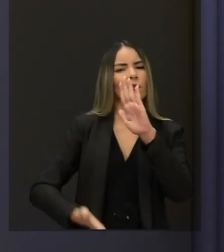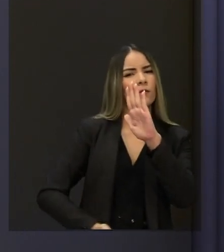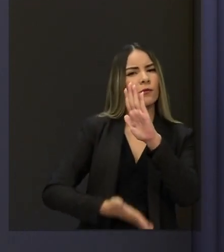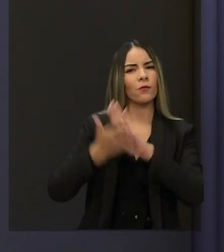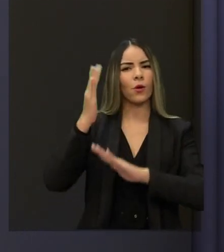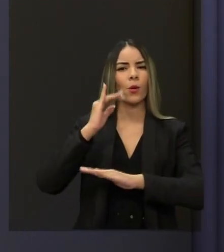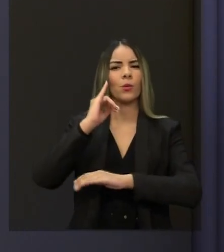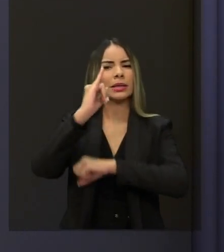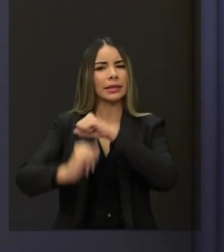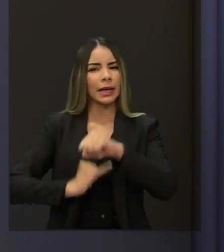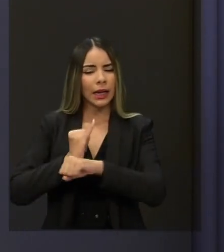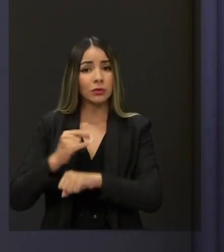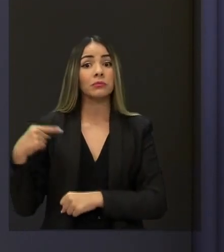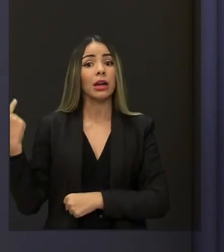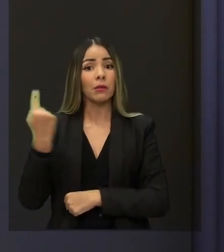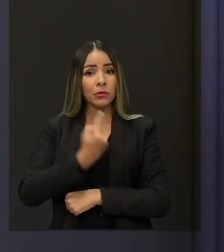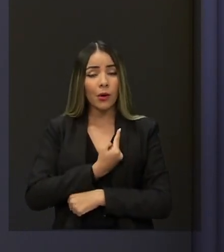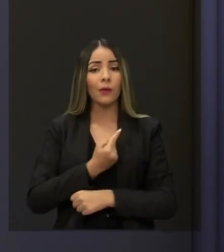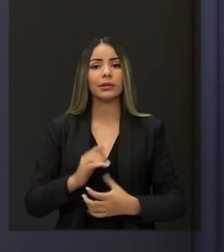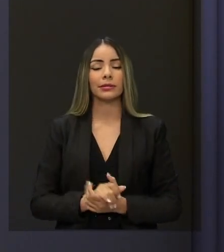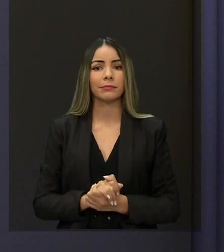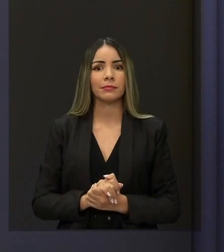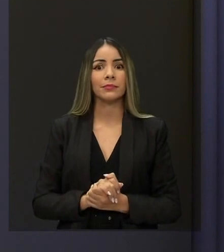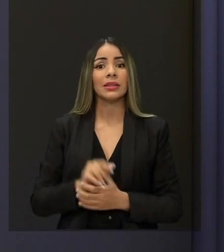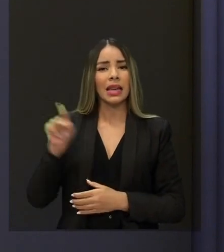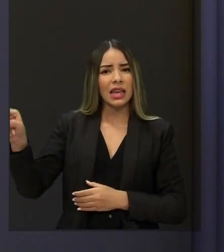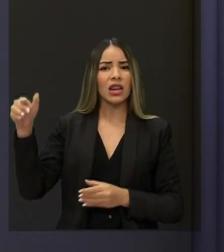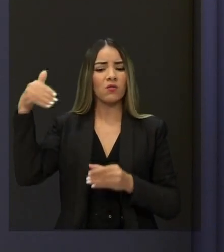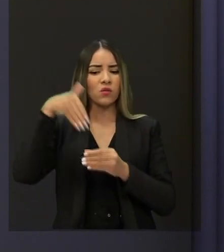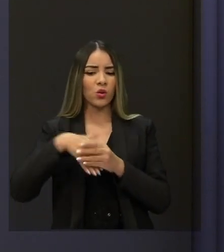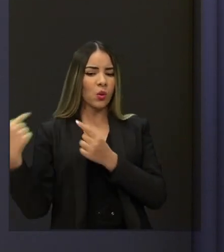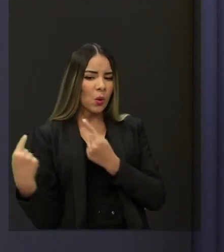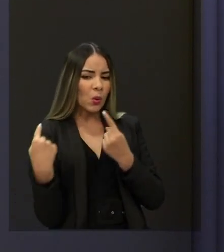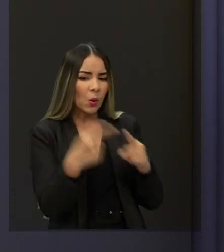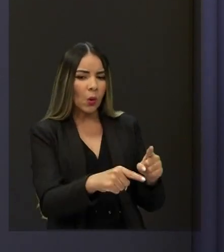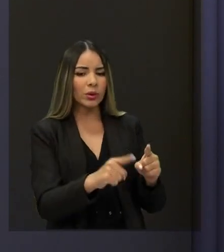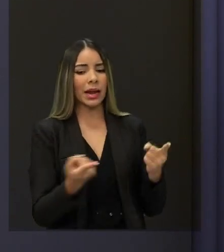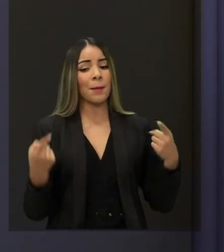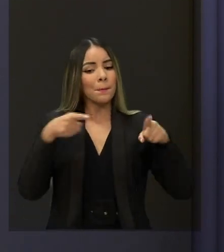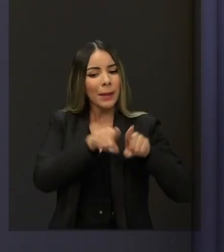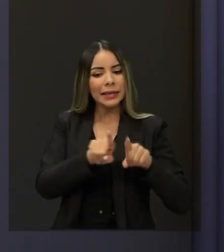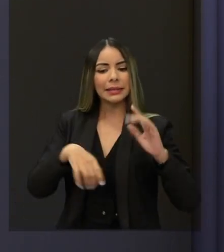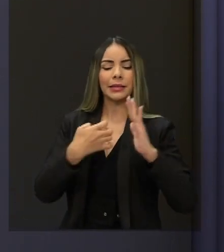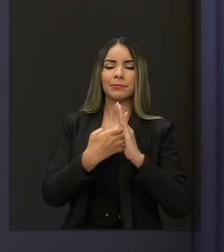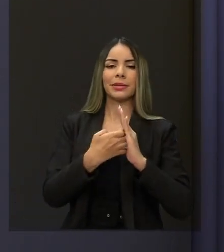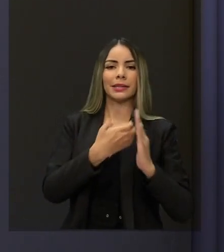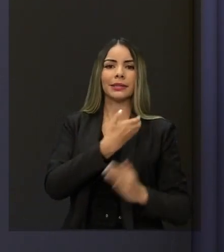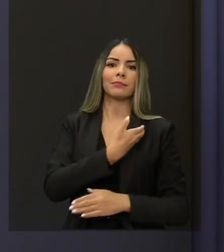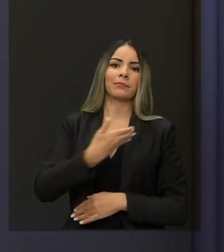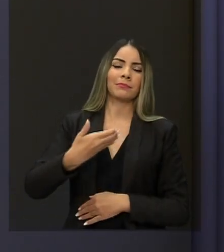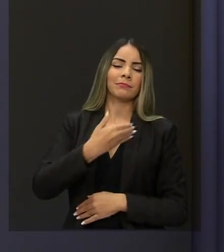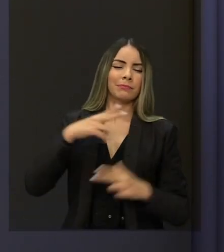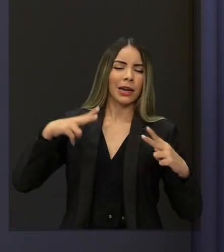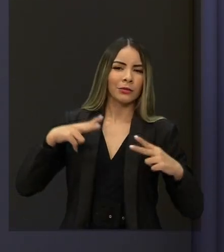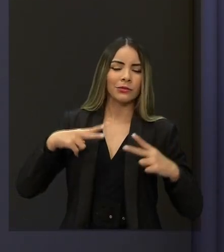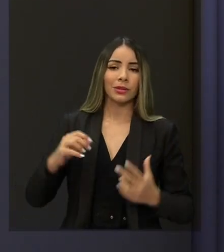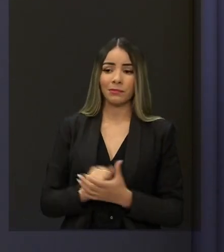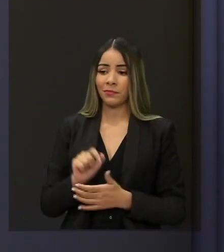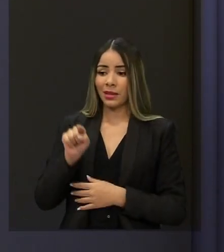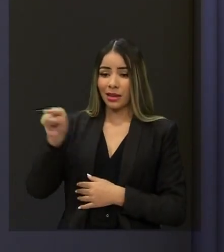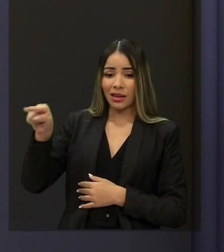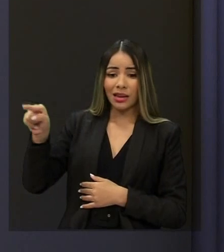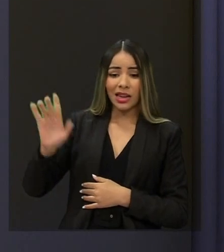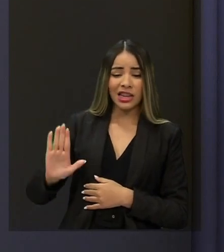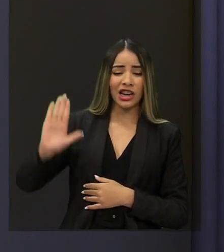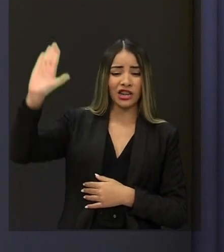fomos nós. E ele contra. Ele votando contra a parceria com as empresas privadas. Essa é a nossa diferença. Esse candidato da